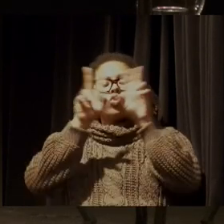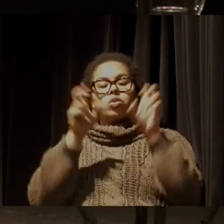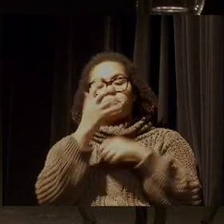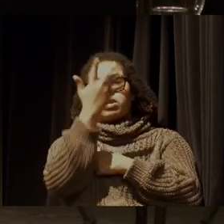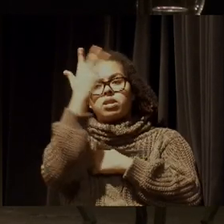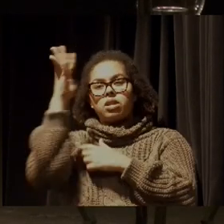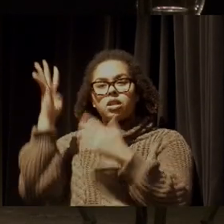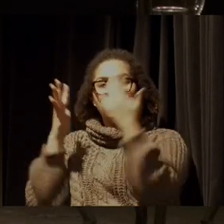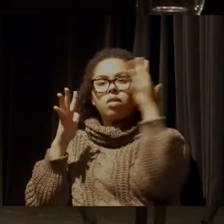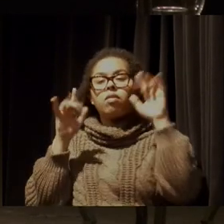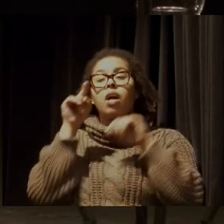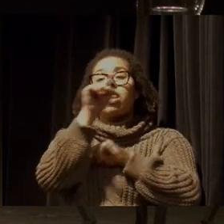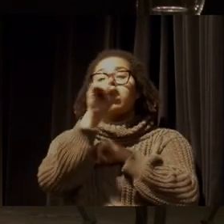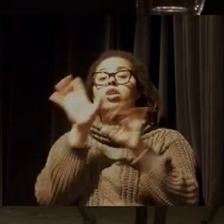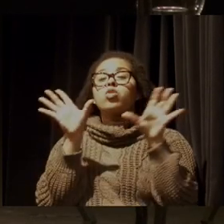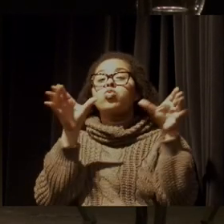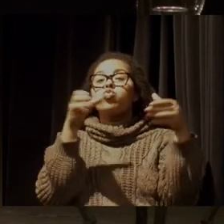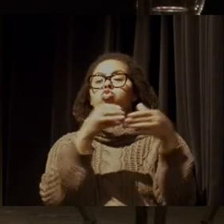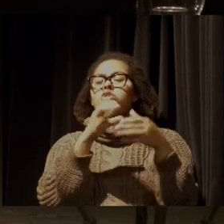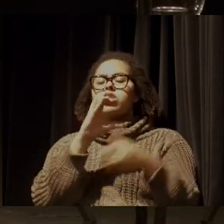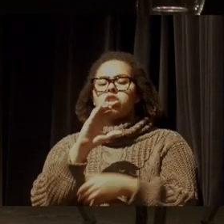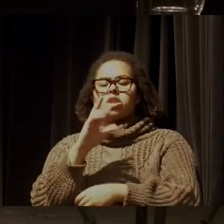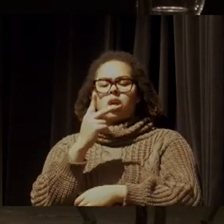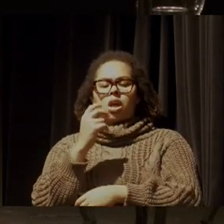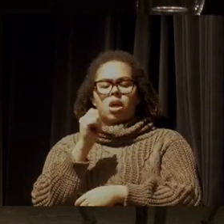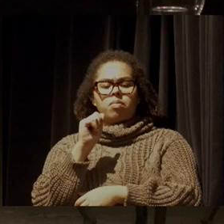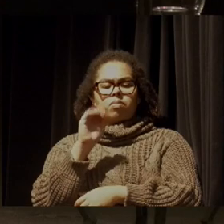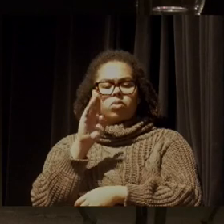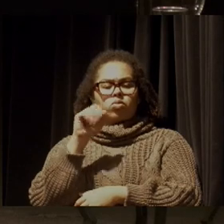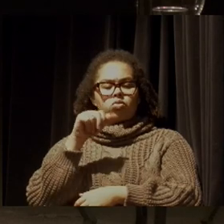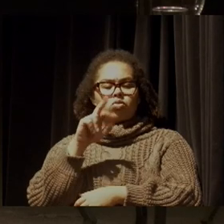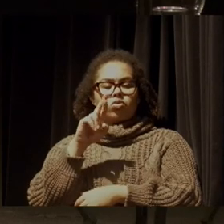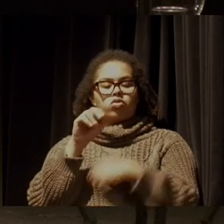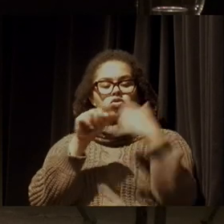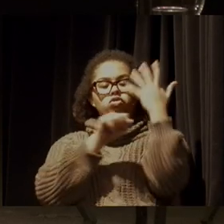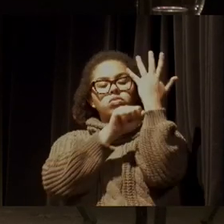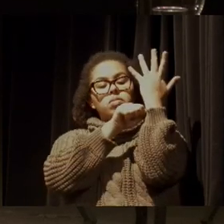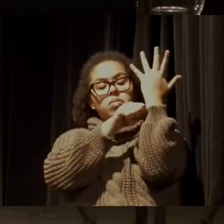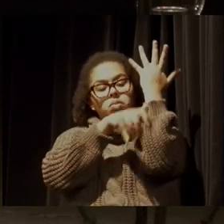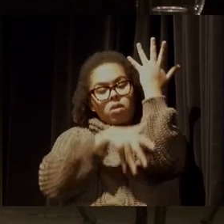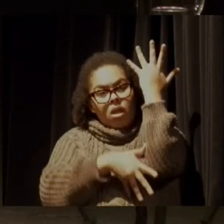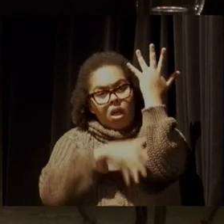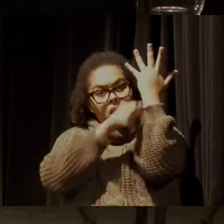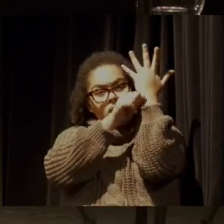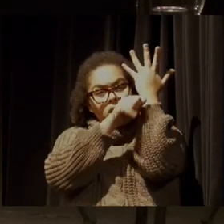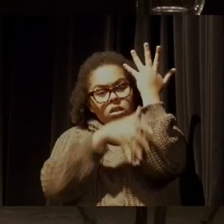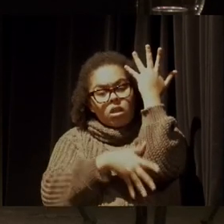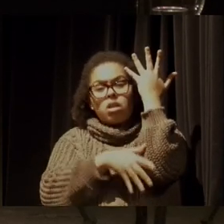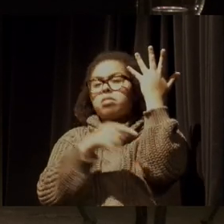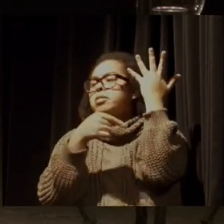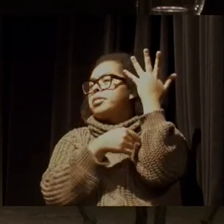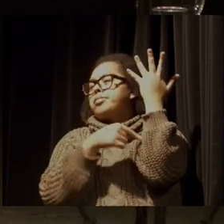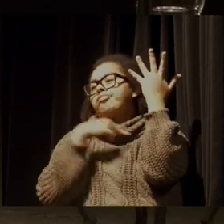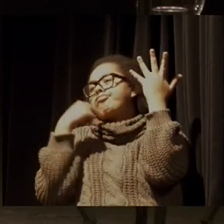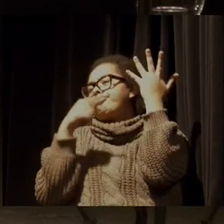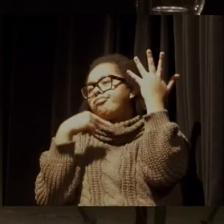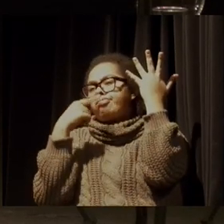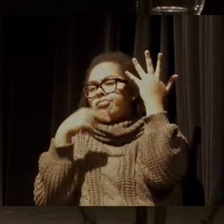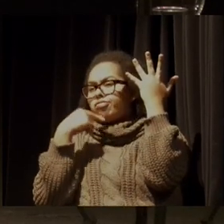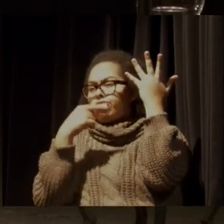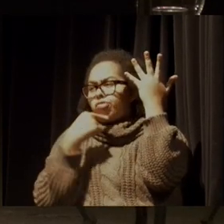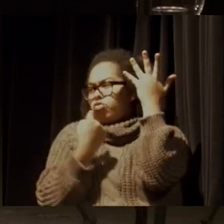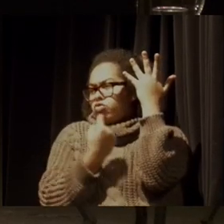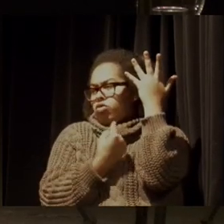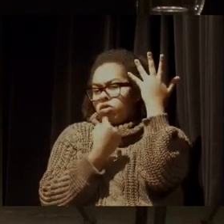a luta de um coletivo, de um grupo de seringueiros que, de uma outra forma, não conseguiria